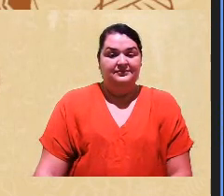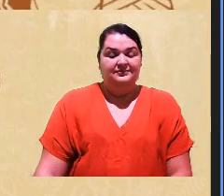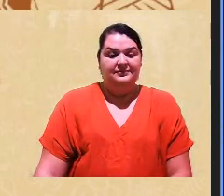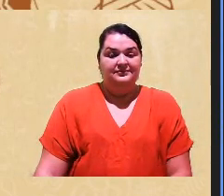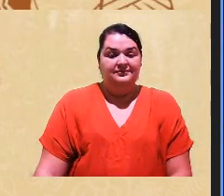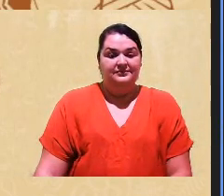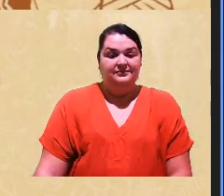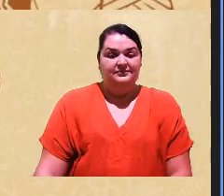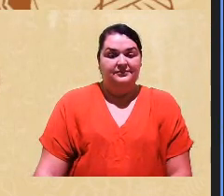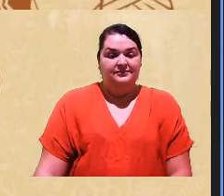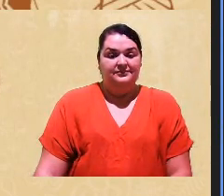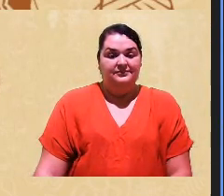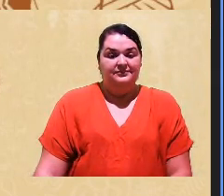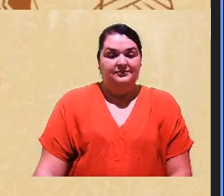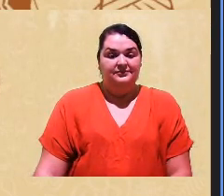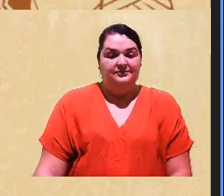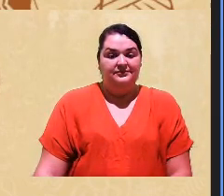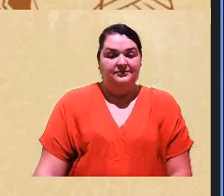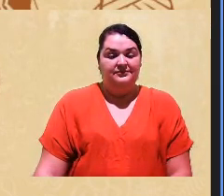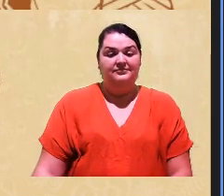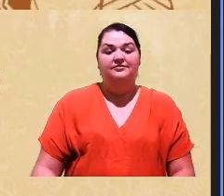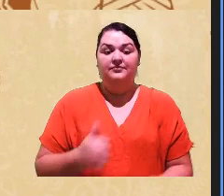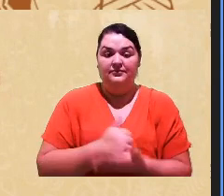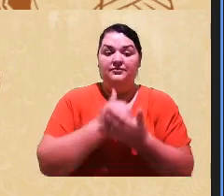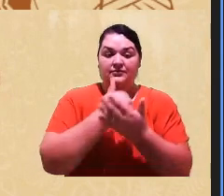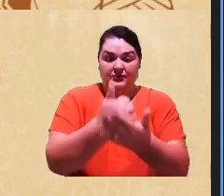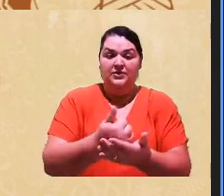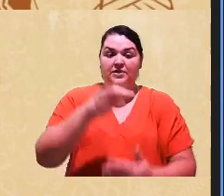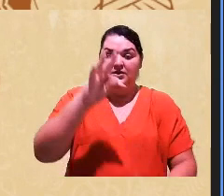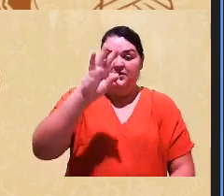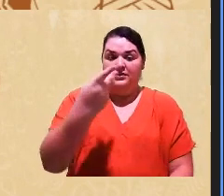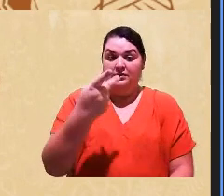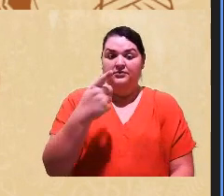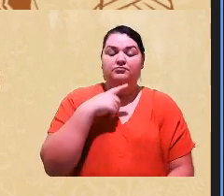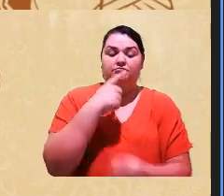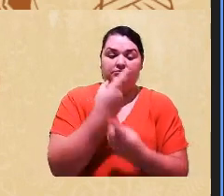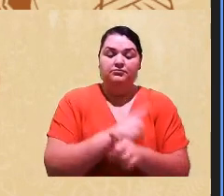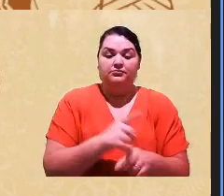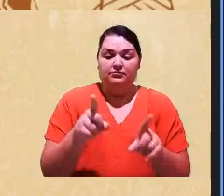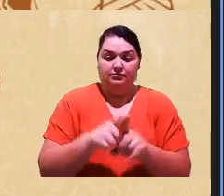eu trouxe aqui as tipologias dos fraudadores, tá?